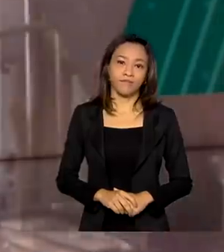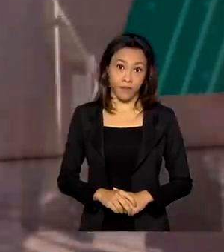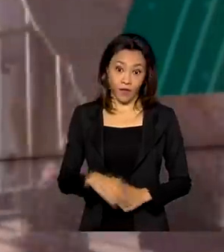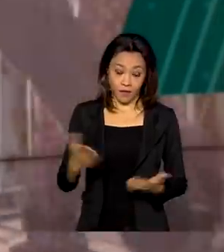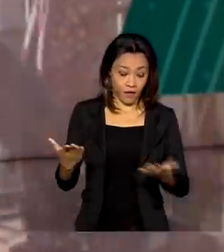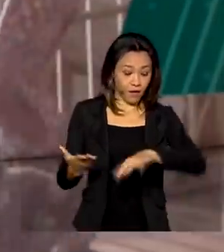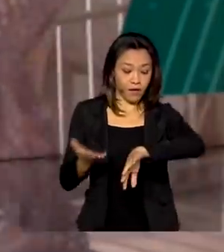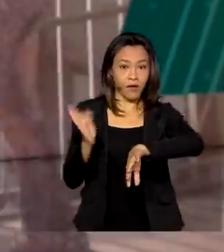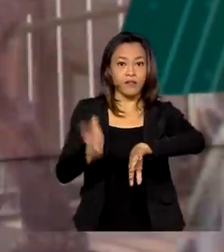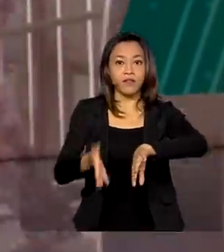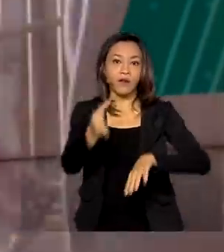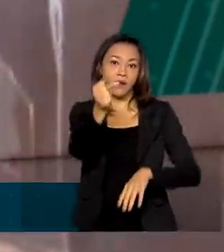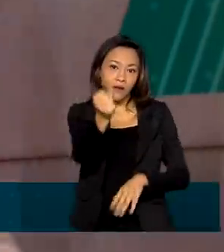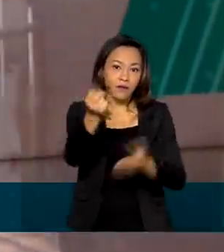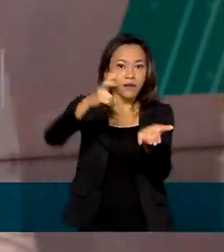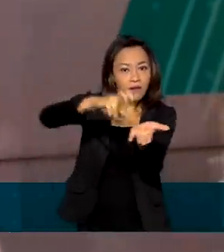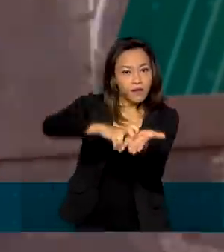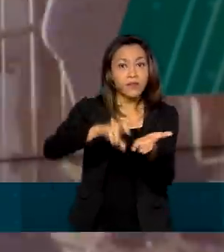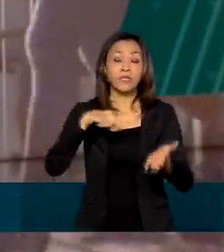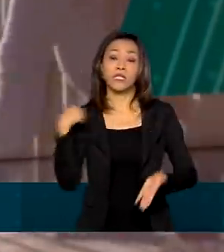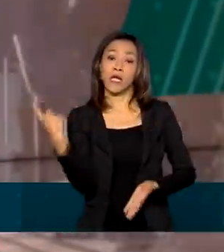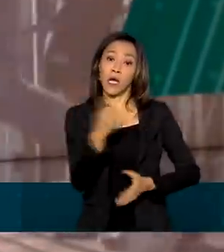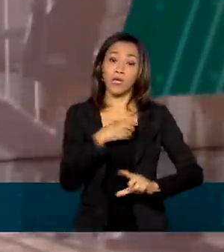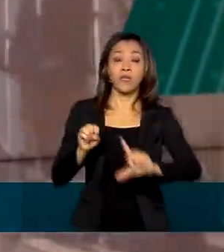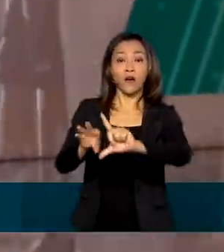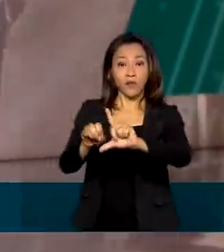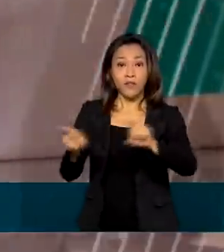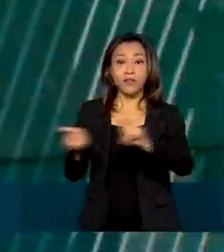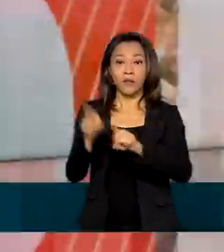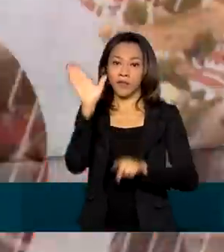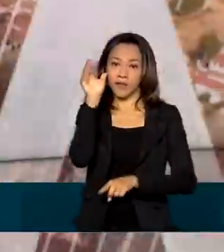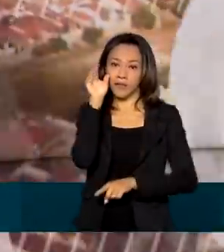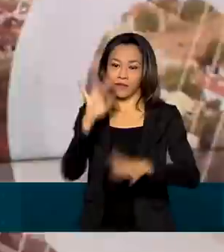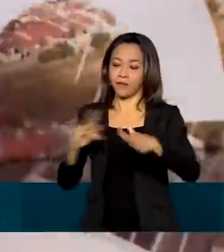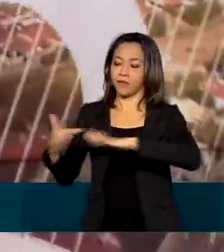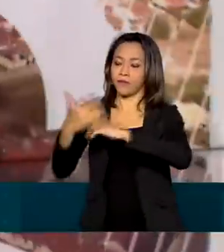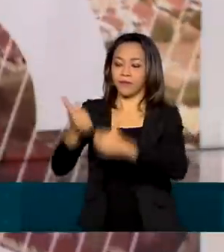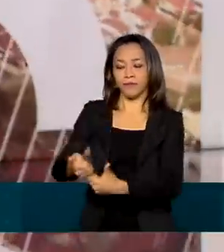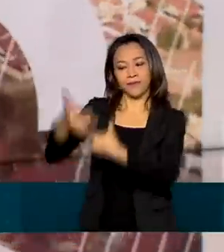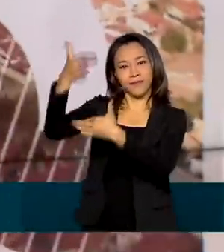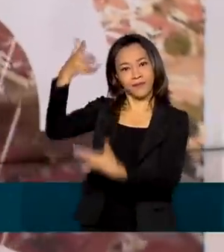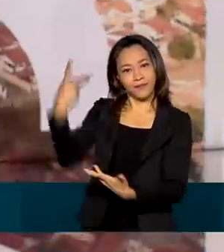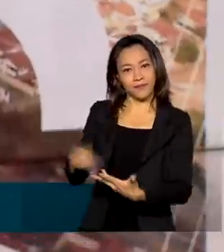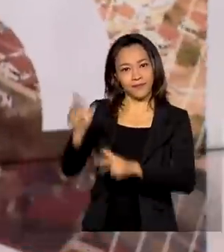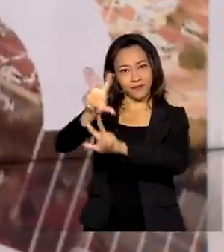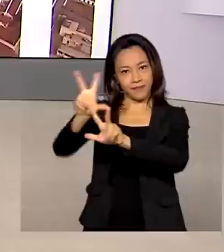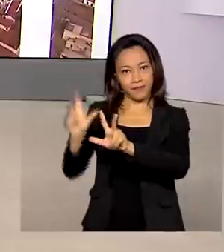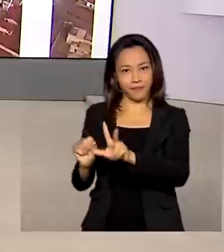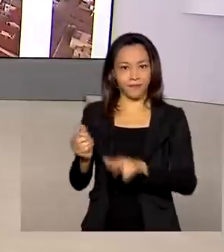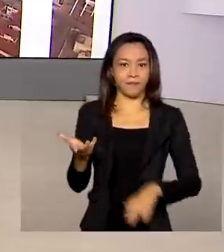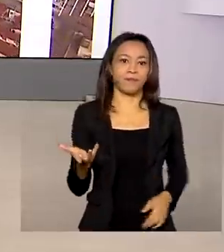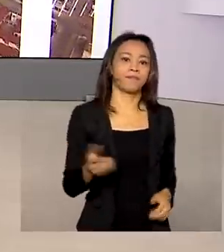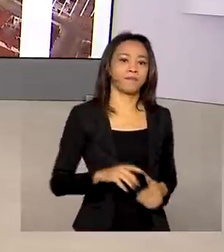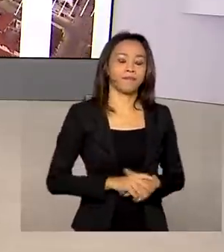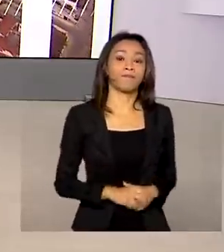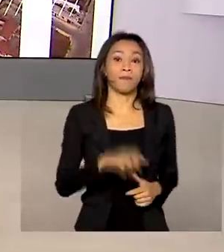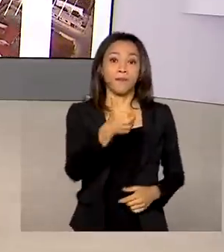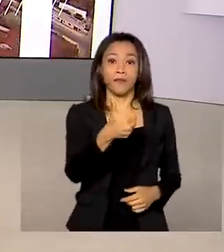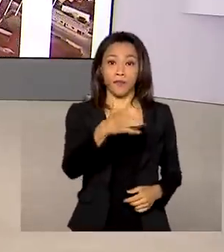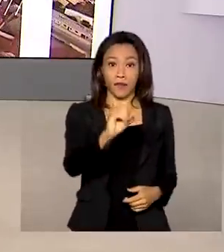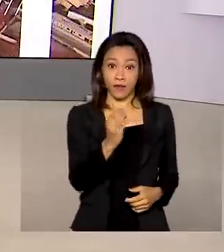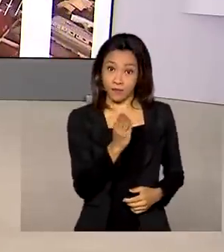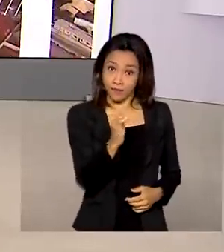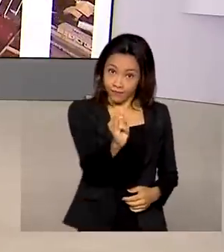Agora, 8 horas da manhã, nós estamos ao vivo também pelas redes sociais da TV Brasil. 10